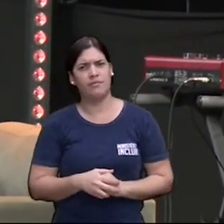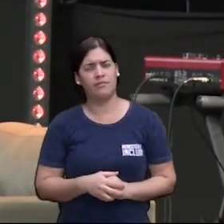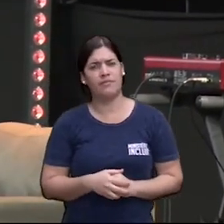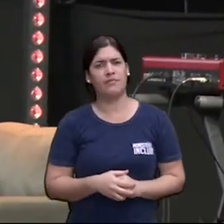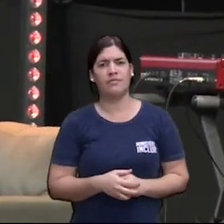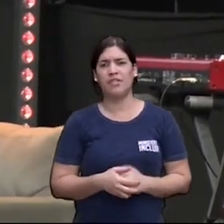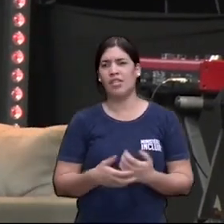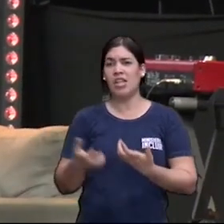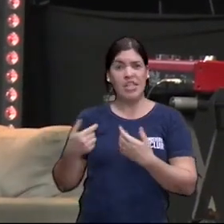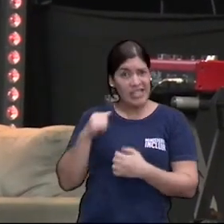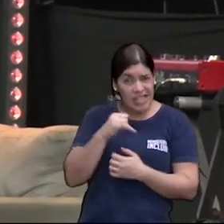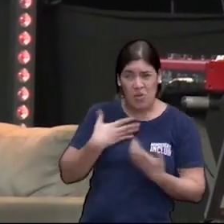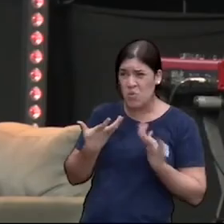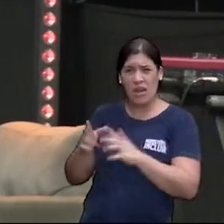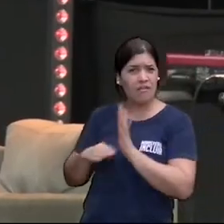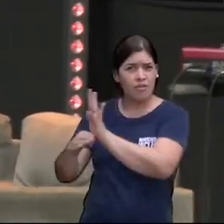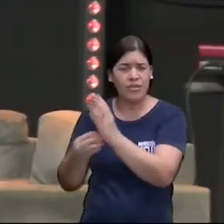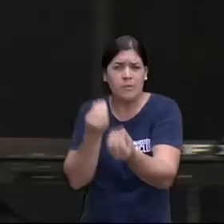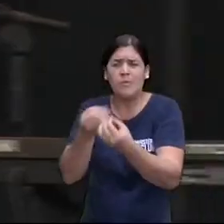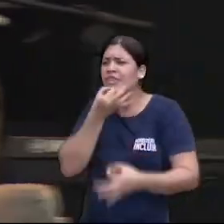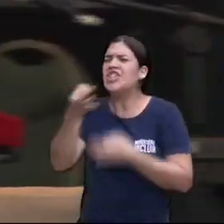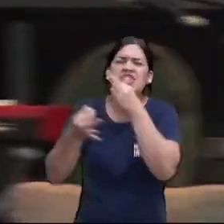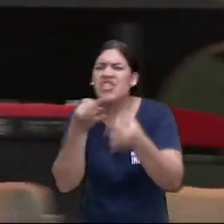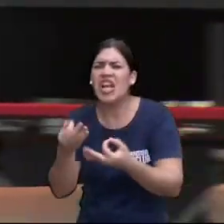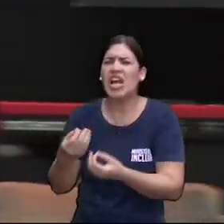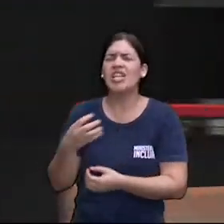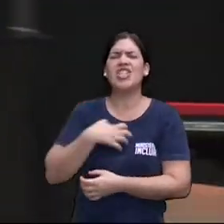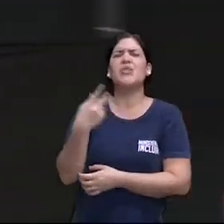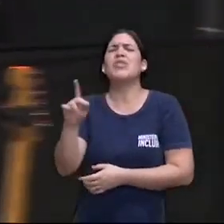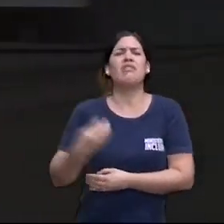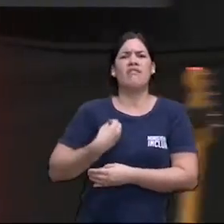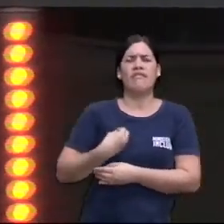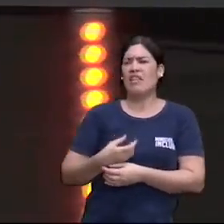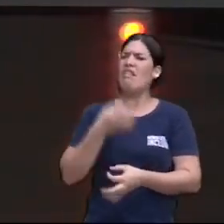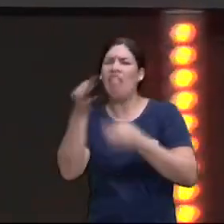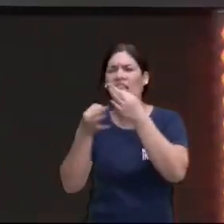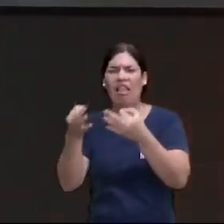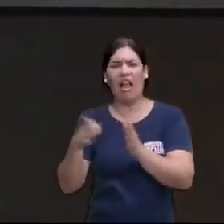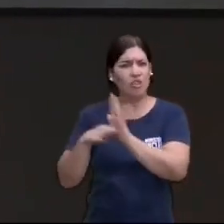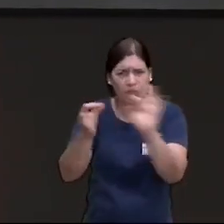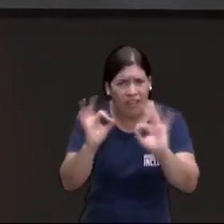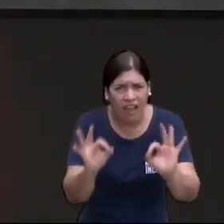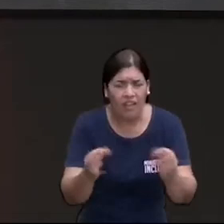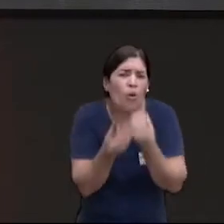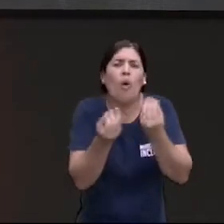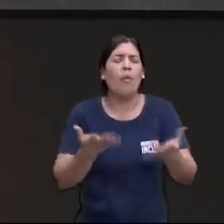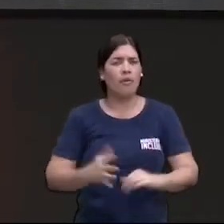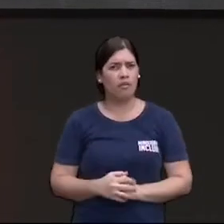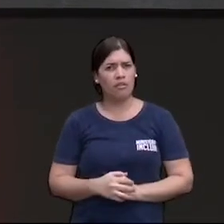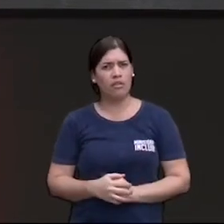não quero te ajudar e fico criticando a sua forma de viver? Pelo amor de Deus, quantas pessoas, é uma